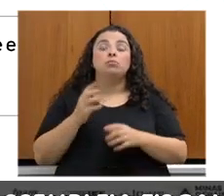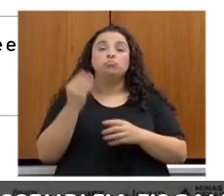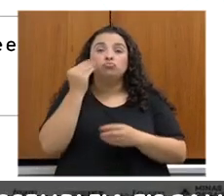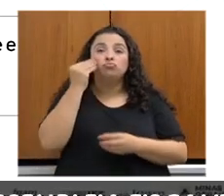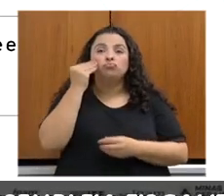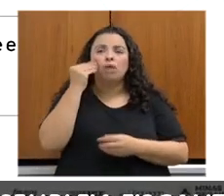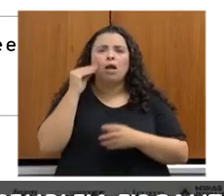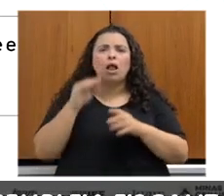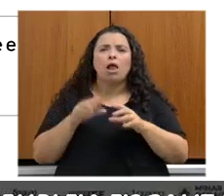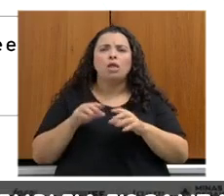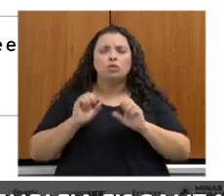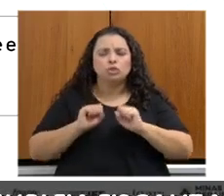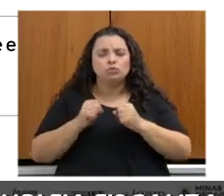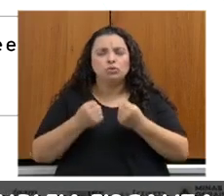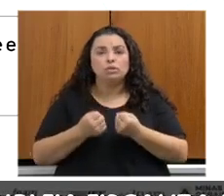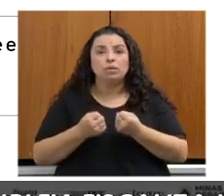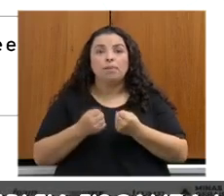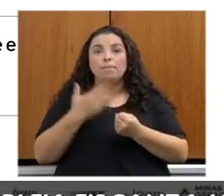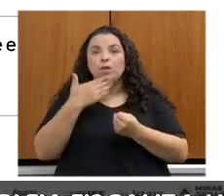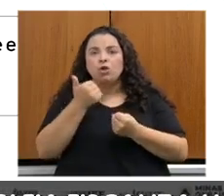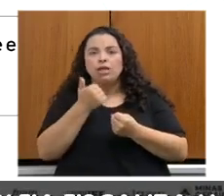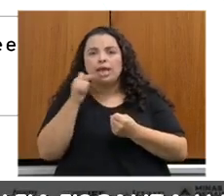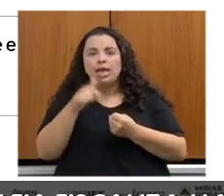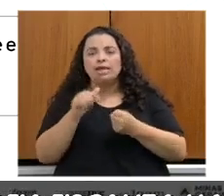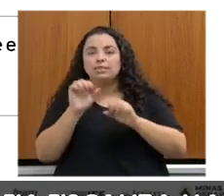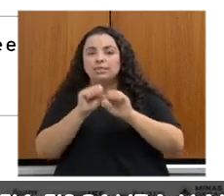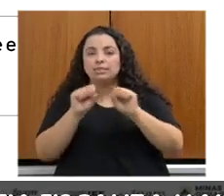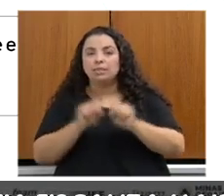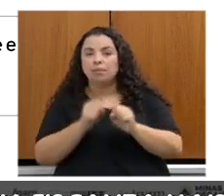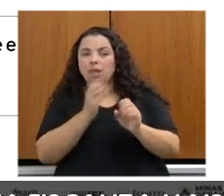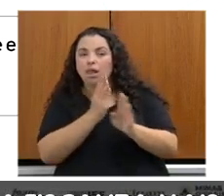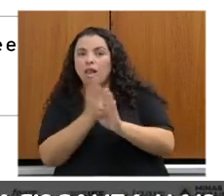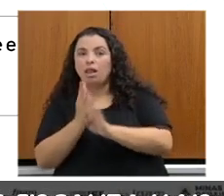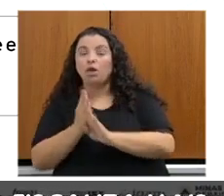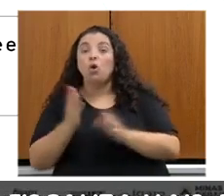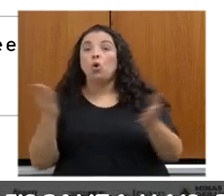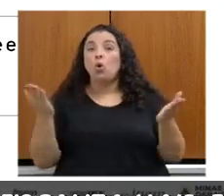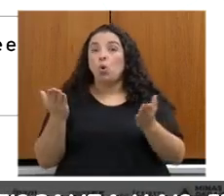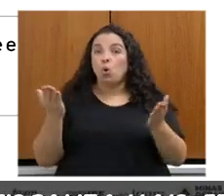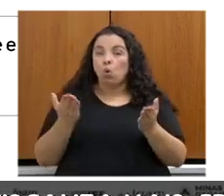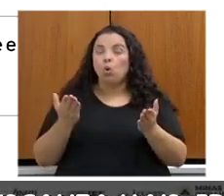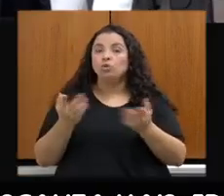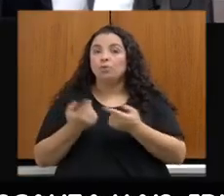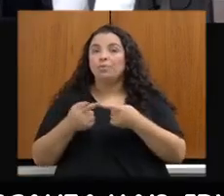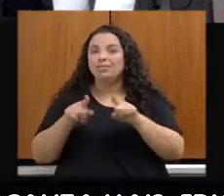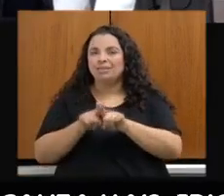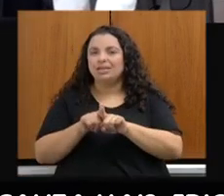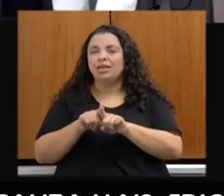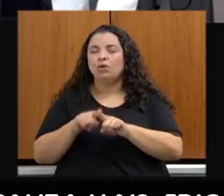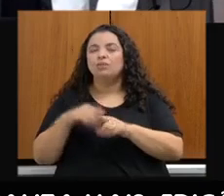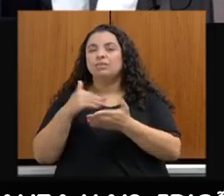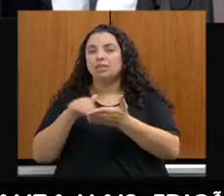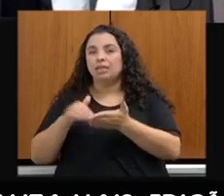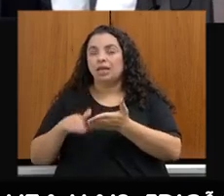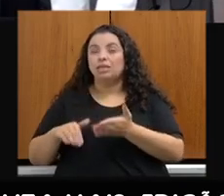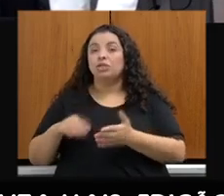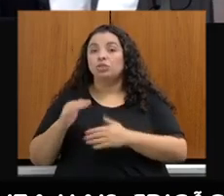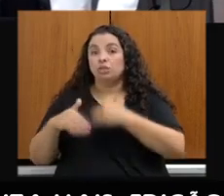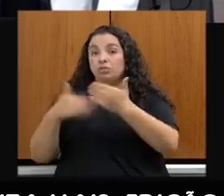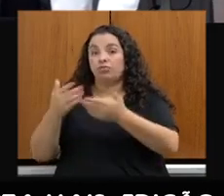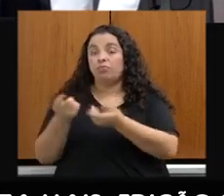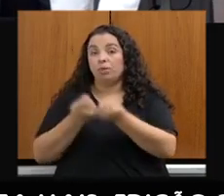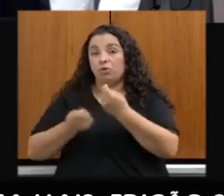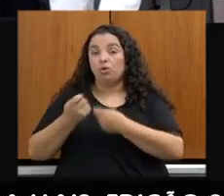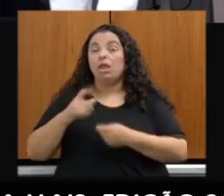detecção. hoje, a partir de uma parceria com a Secretaria de Desenvolvimento Econômico, tem uma startup que está